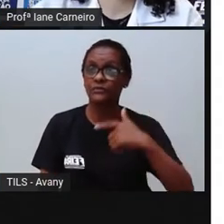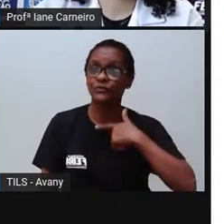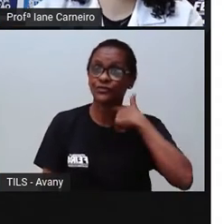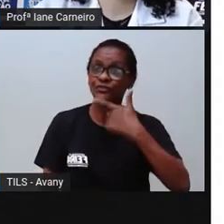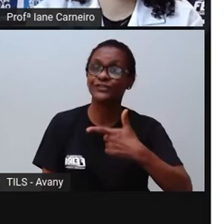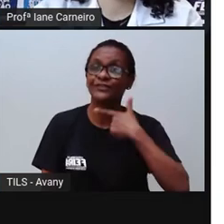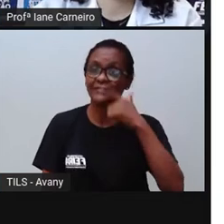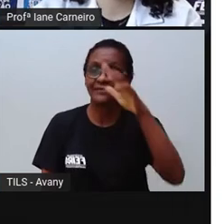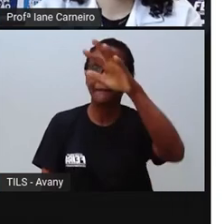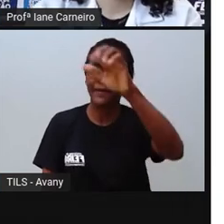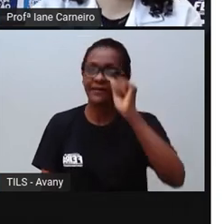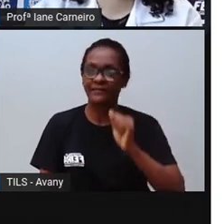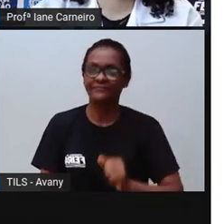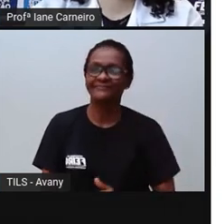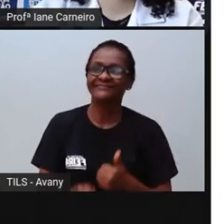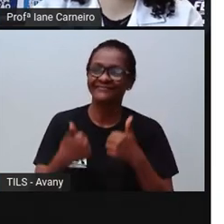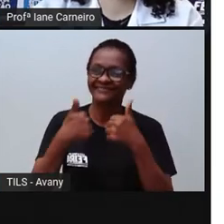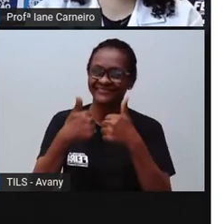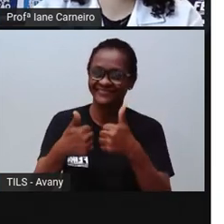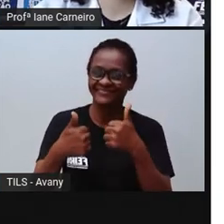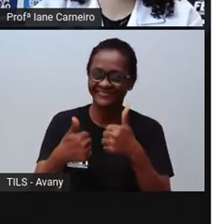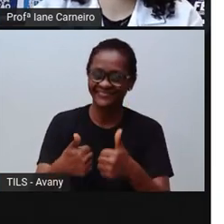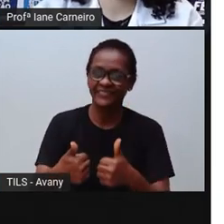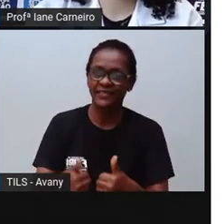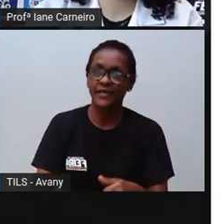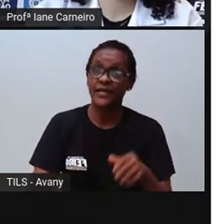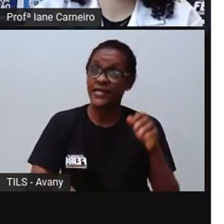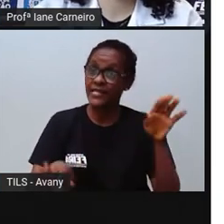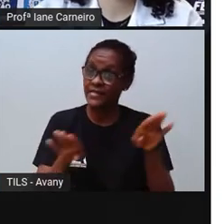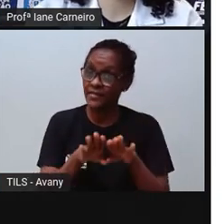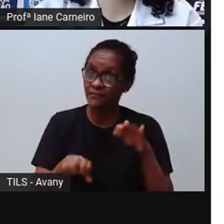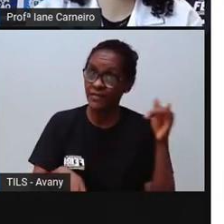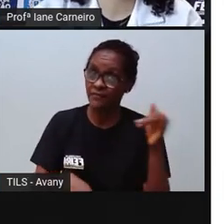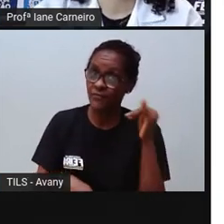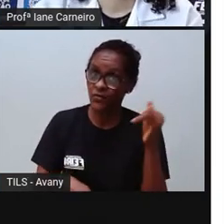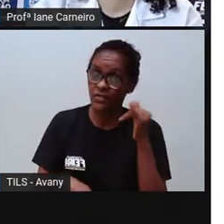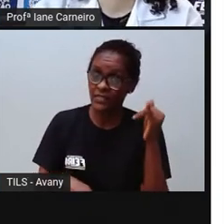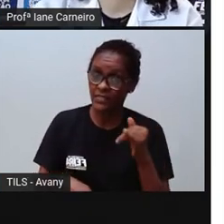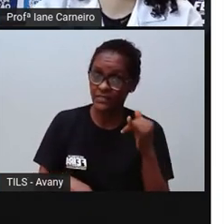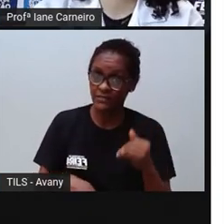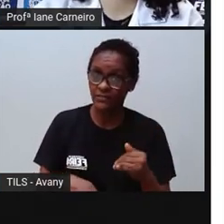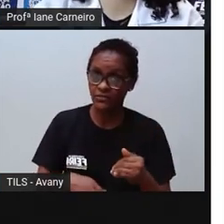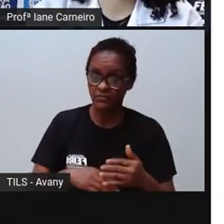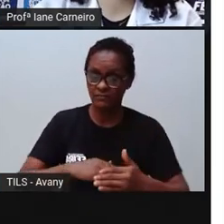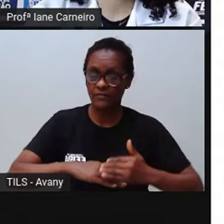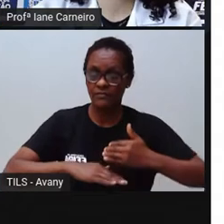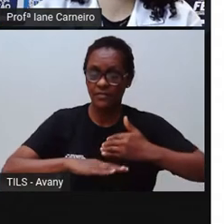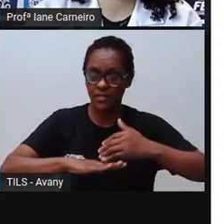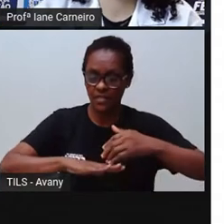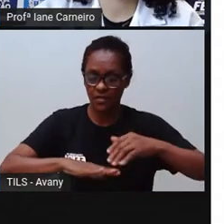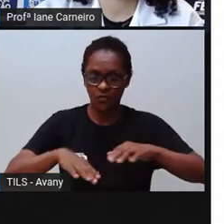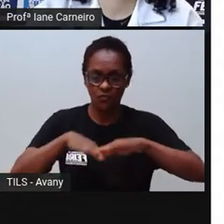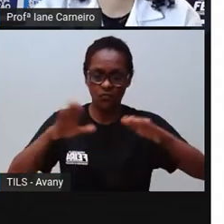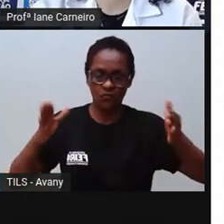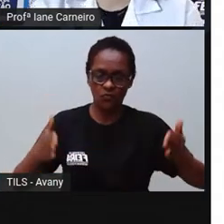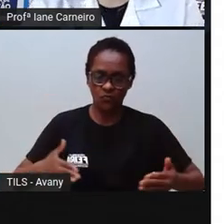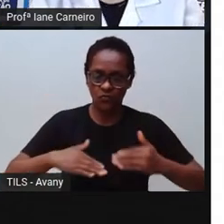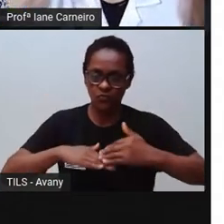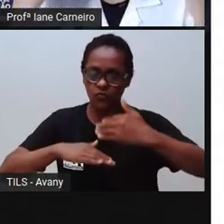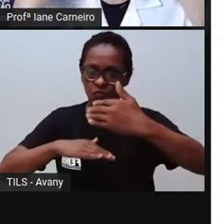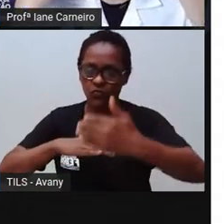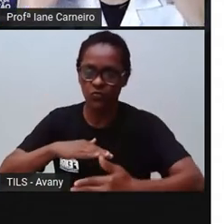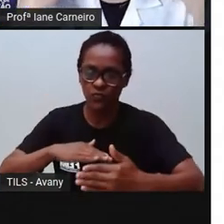Utilizar, outra dica, hein, utilizar as bocas de trás do fogão, é colocar os cabos das panelas